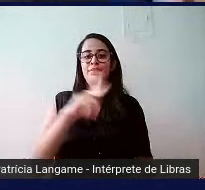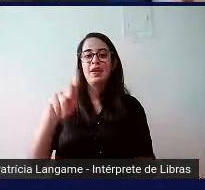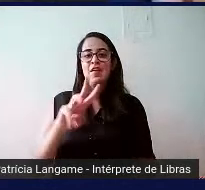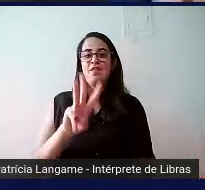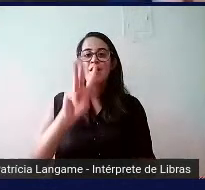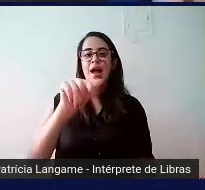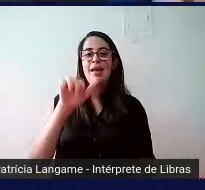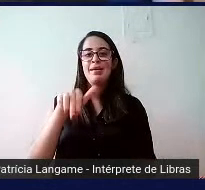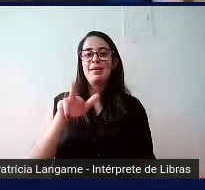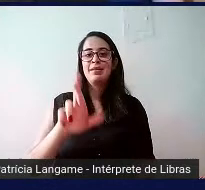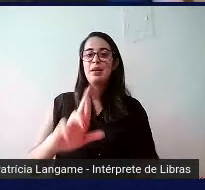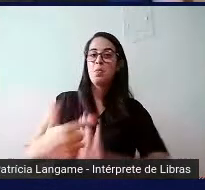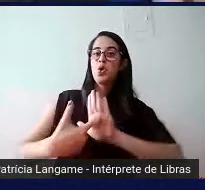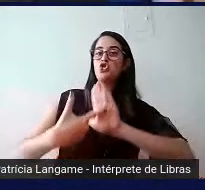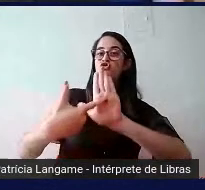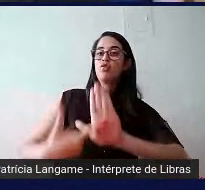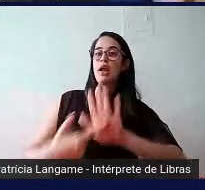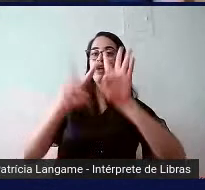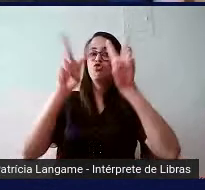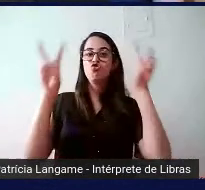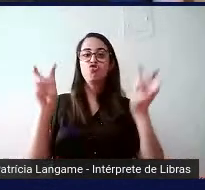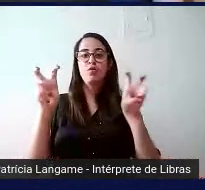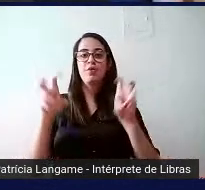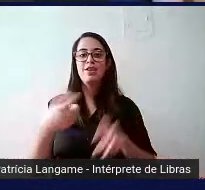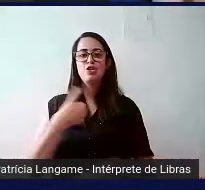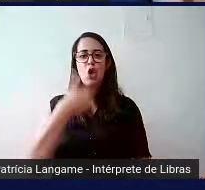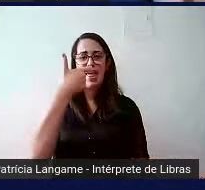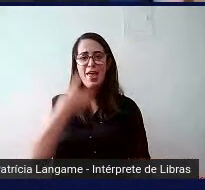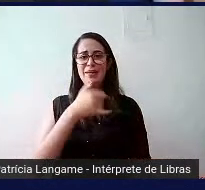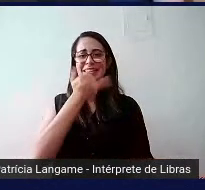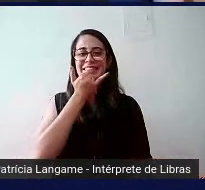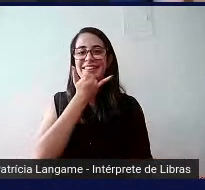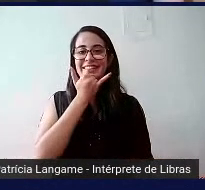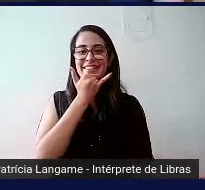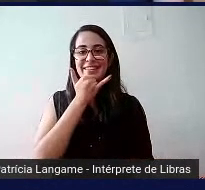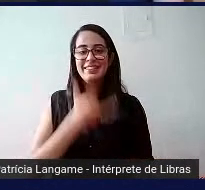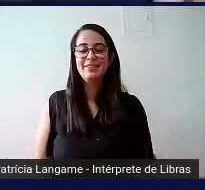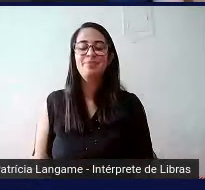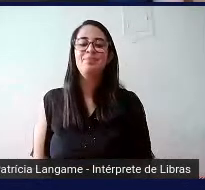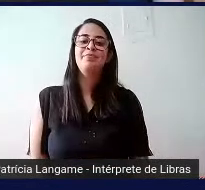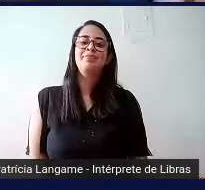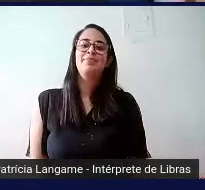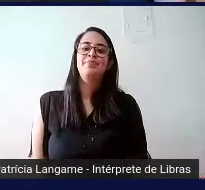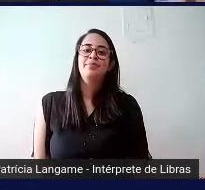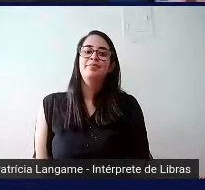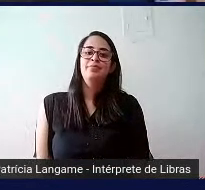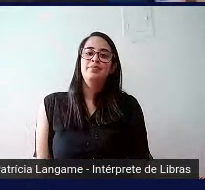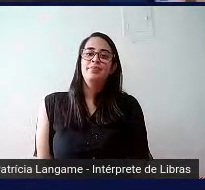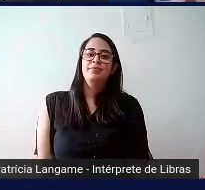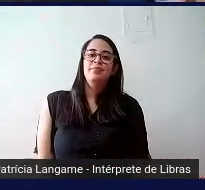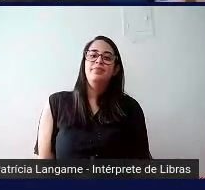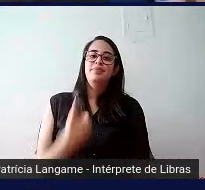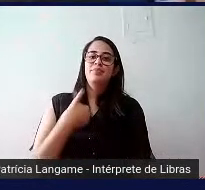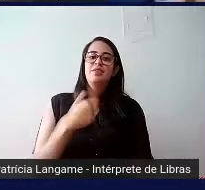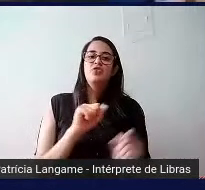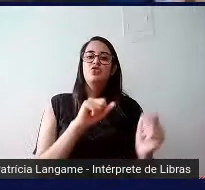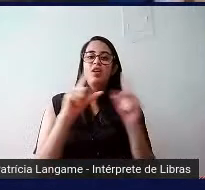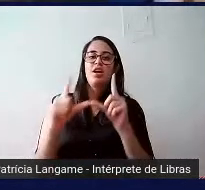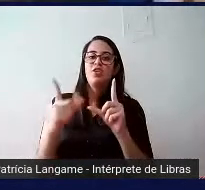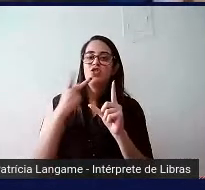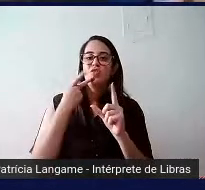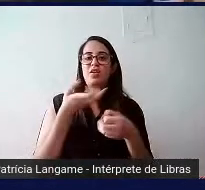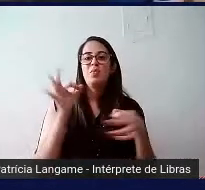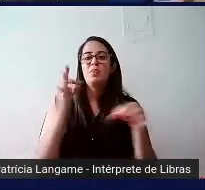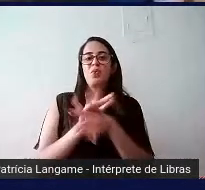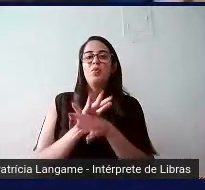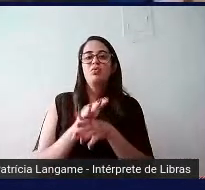um pouco sobre... Ah, mentira, sou eu ainda, desculpa. Mas esse slide está exatamente falando do que eu acabei de falar. Então, quem